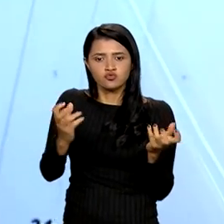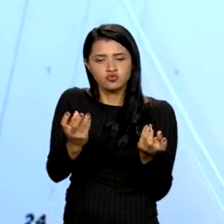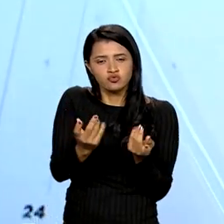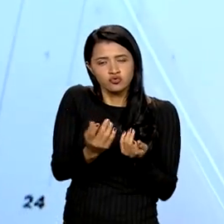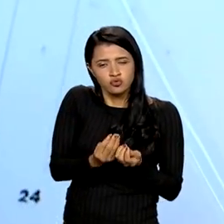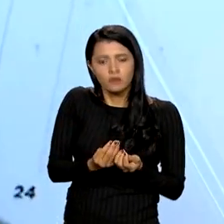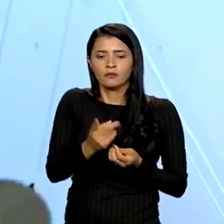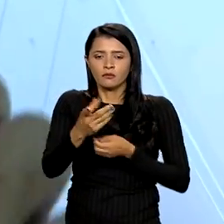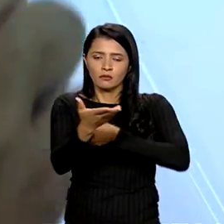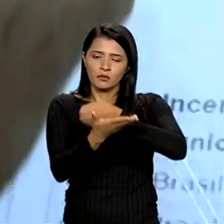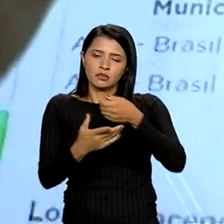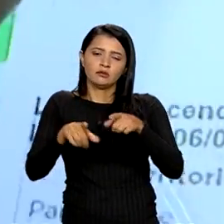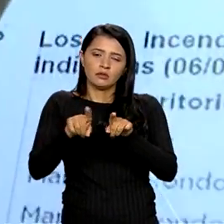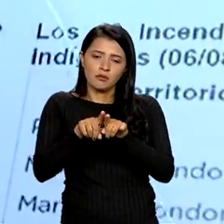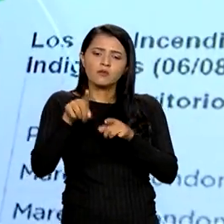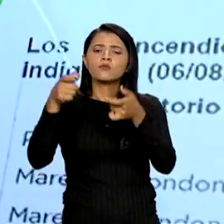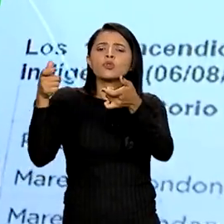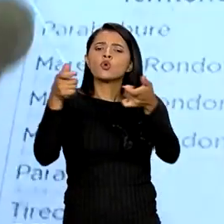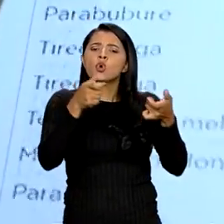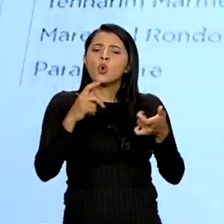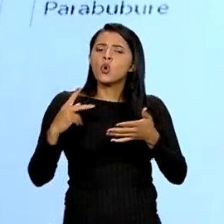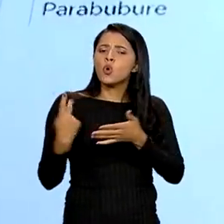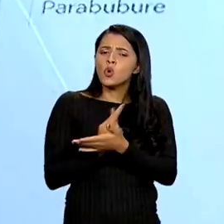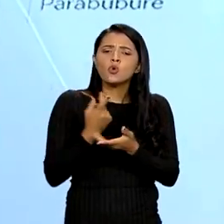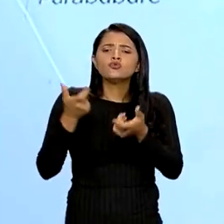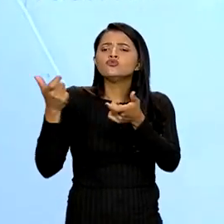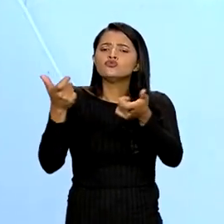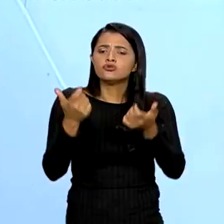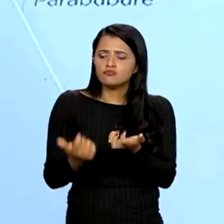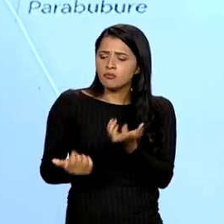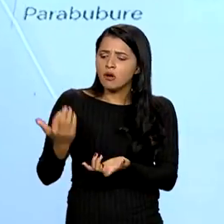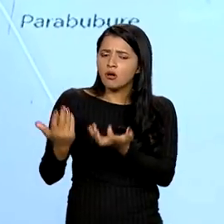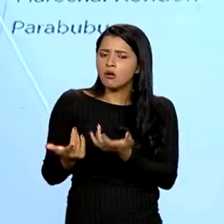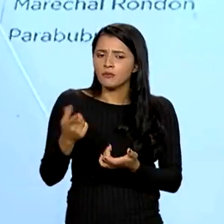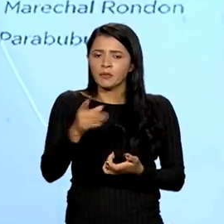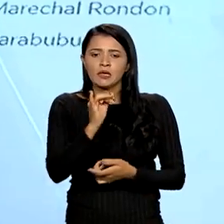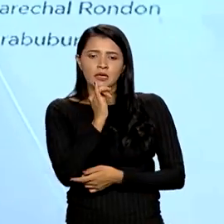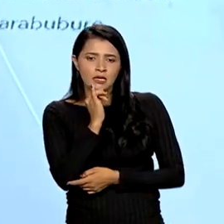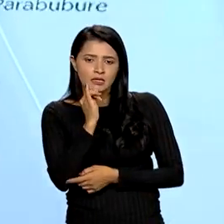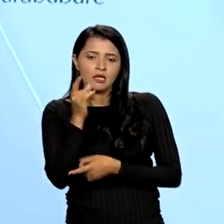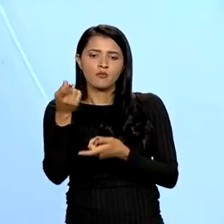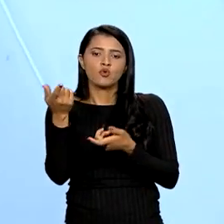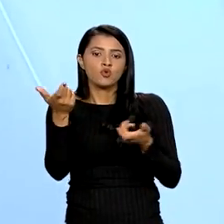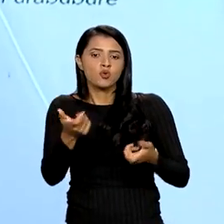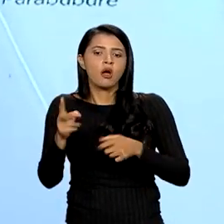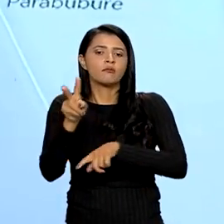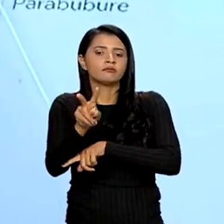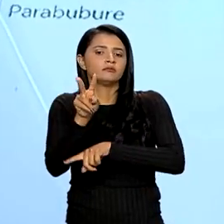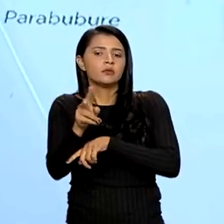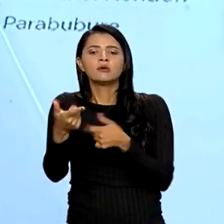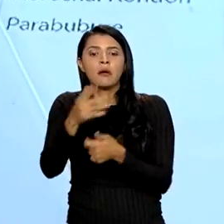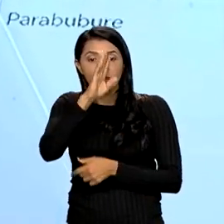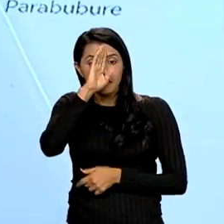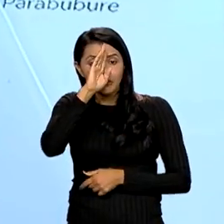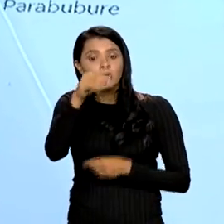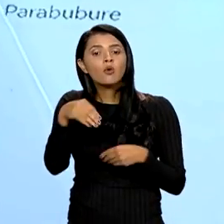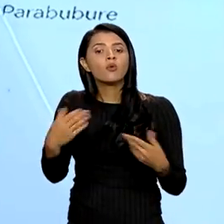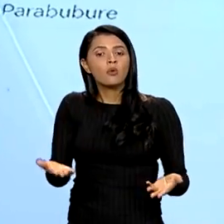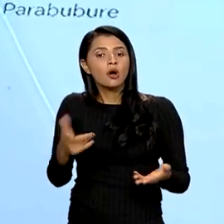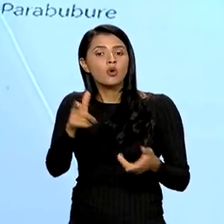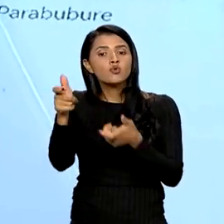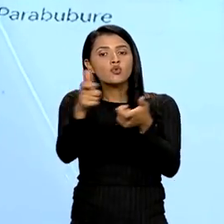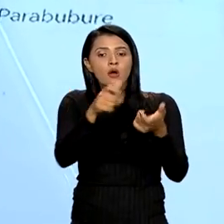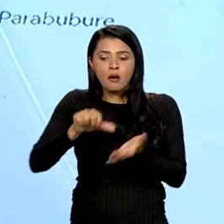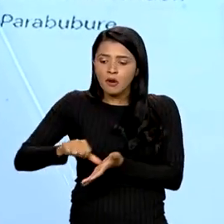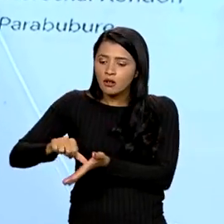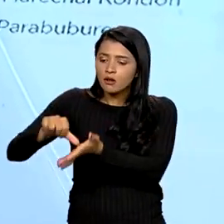nisso, aonde que esses incêndios estão ocorrendo, por exemplo, em unidades de conservação. Quais são as principais unidades